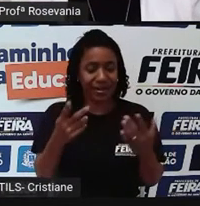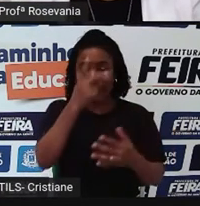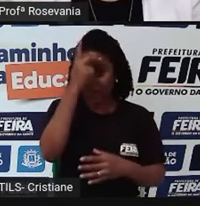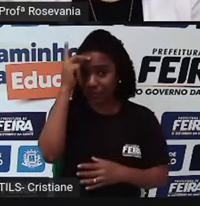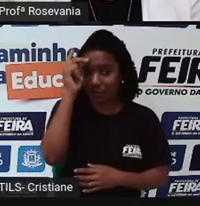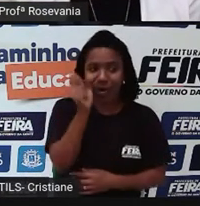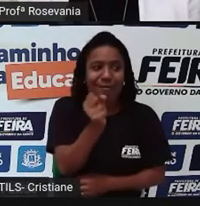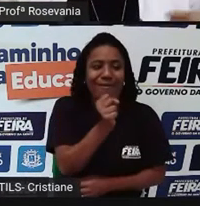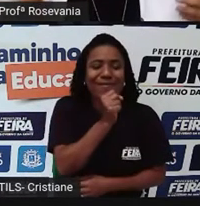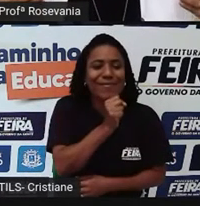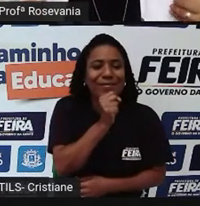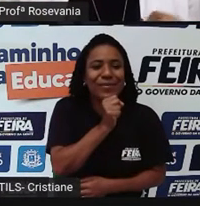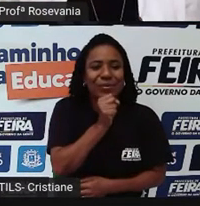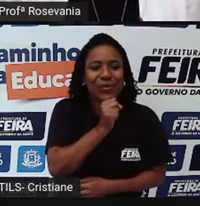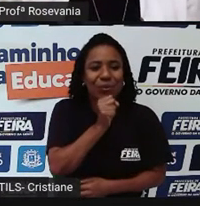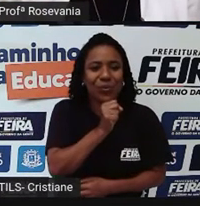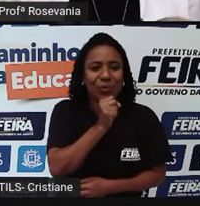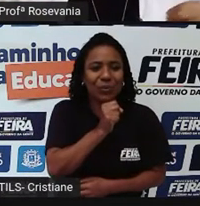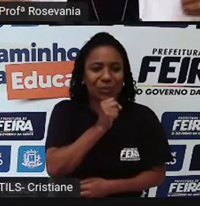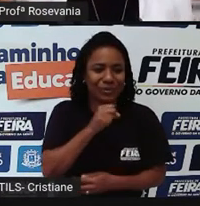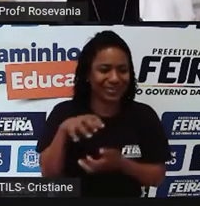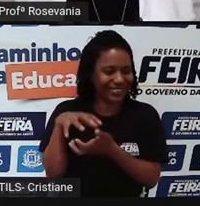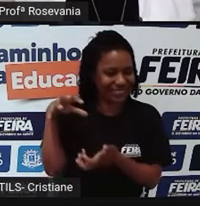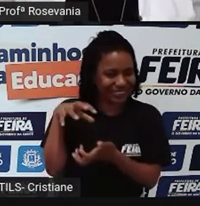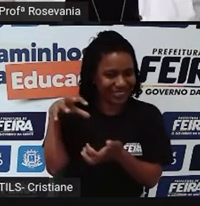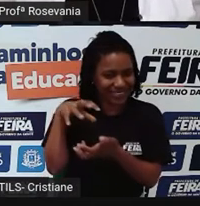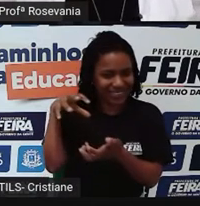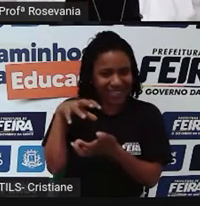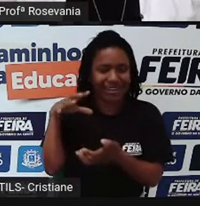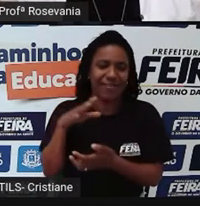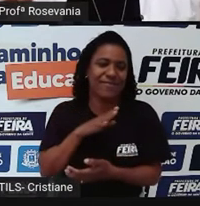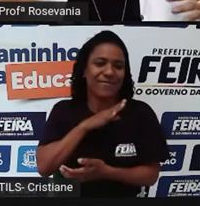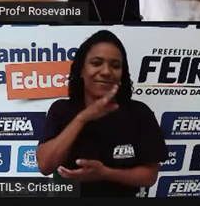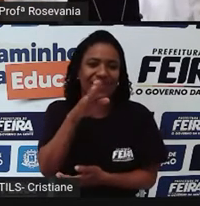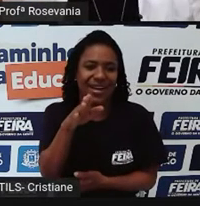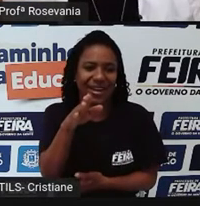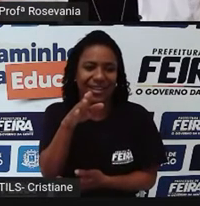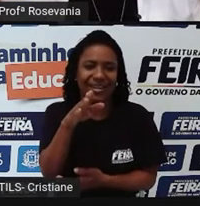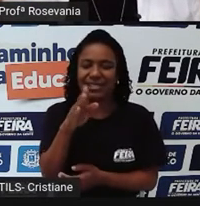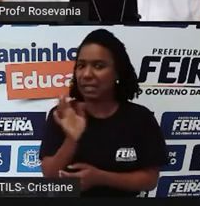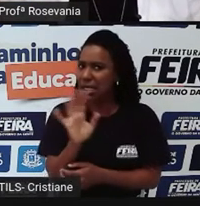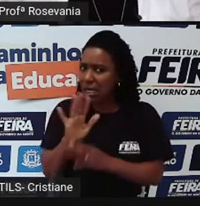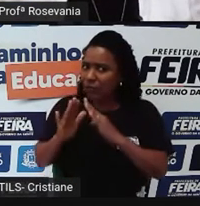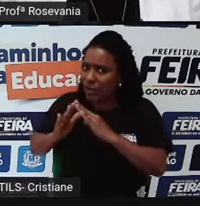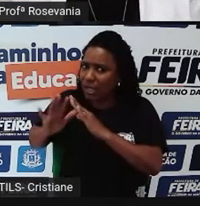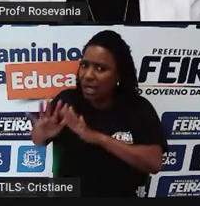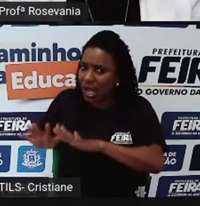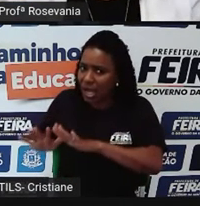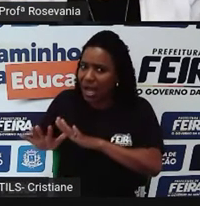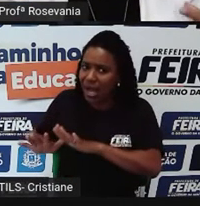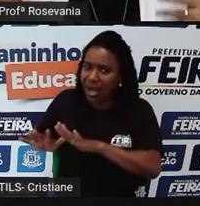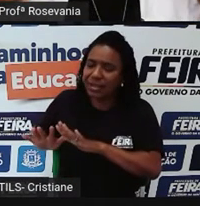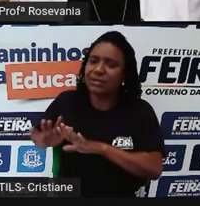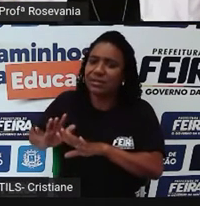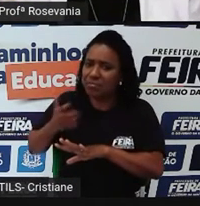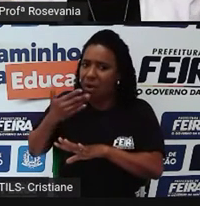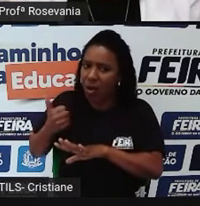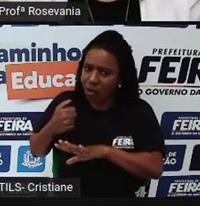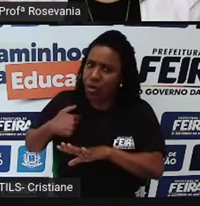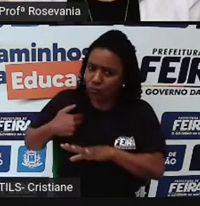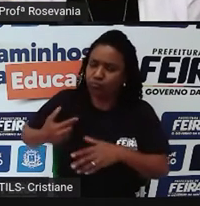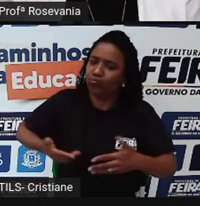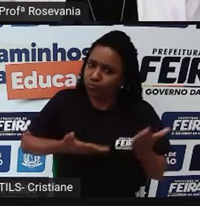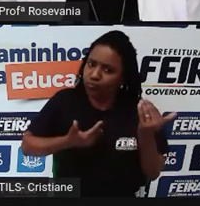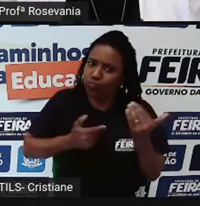fazer muita coisa assim, e a feira é como se fosse, é uma, assim, uma injeção de ânimo, revigora